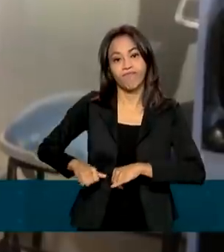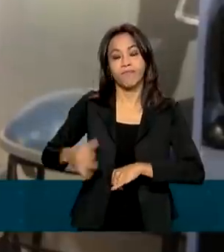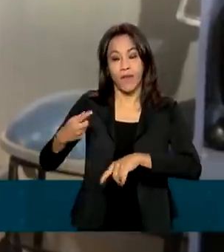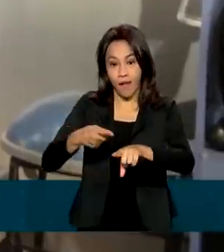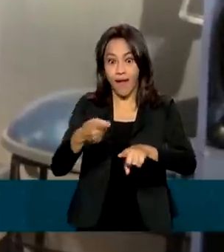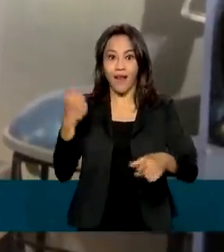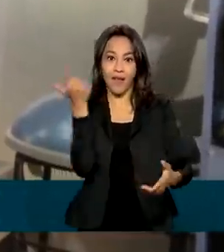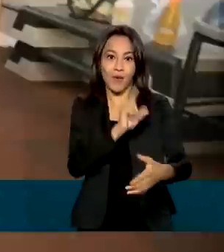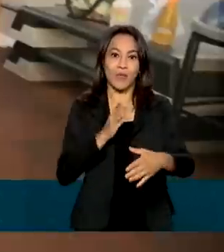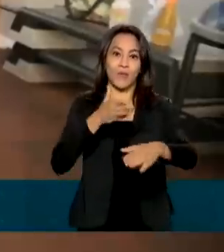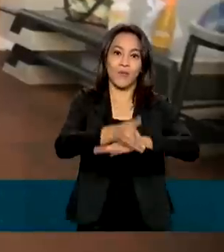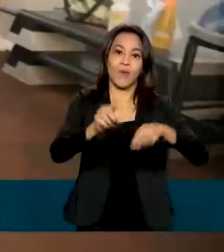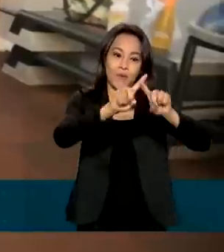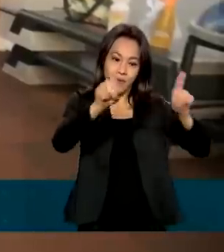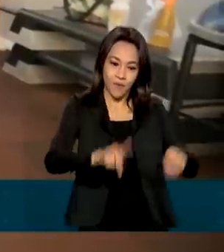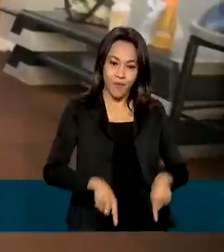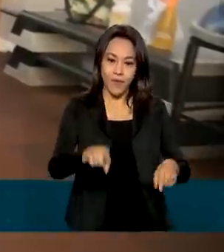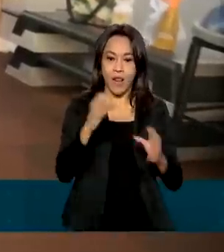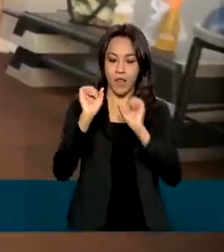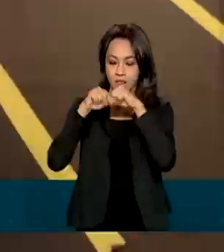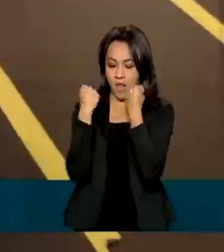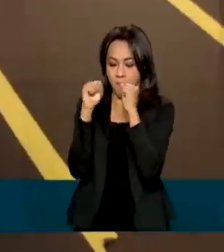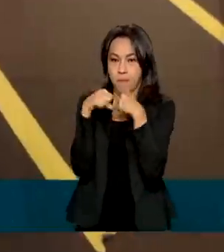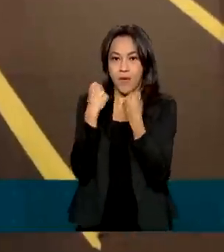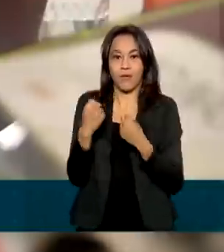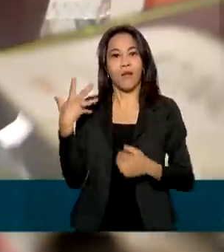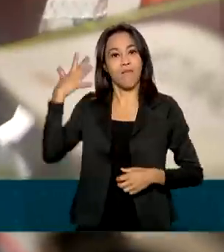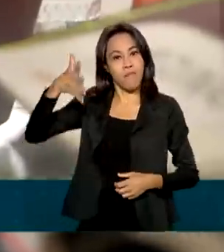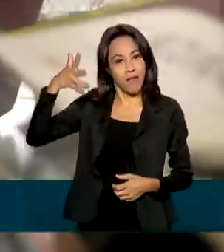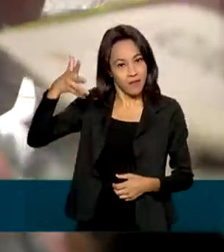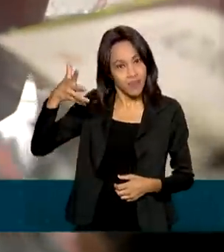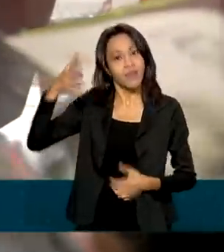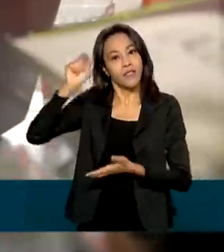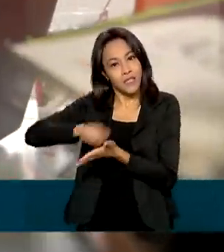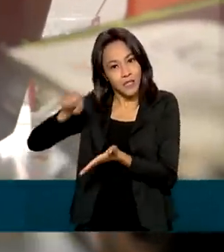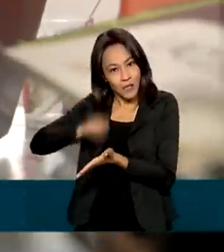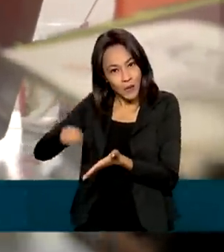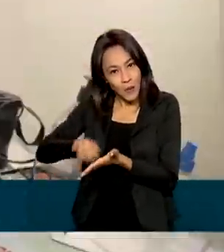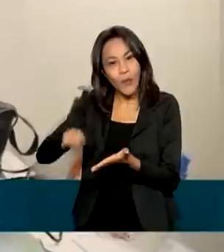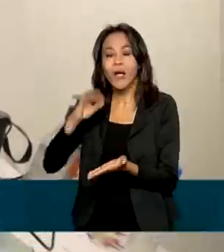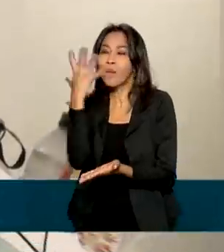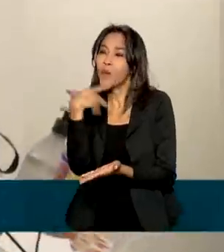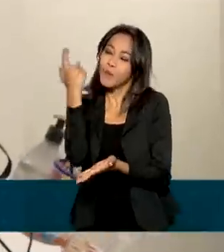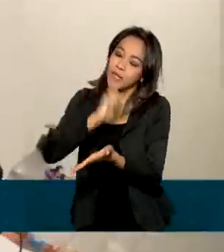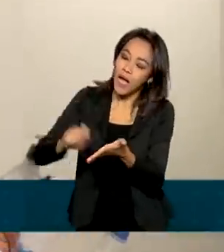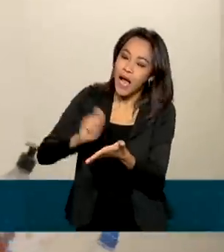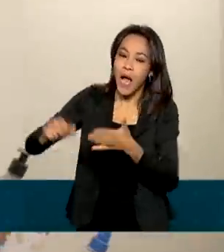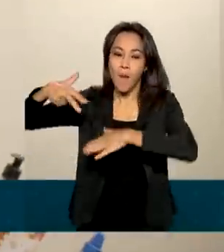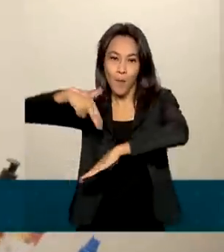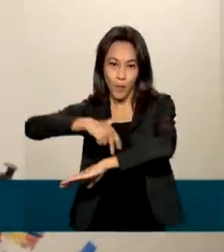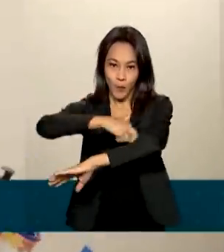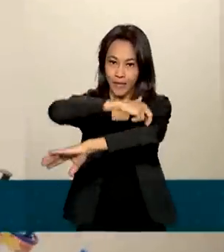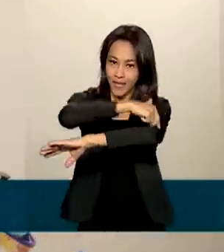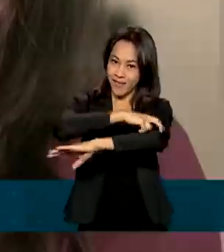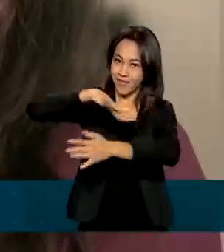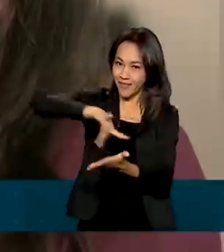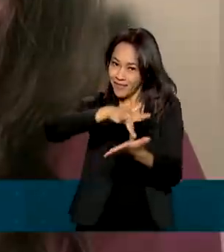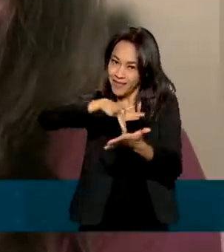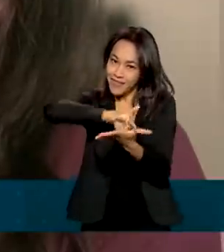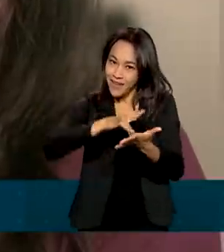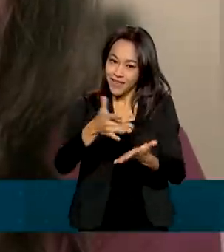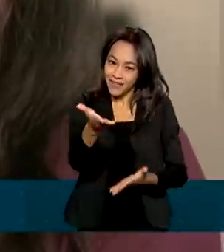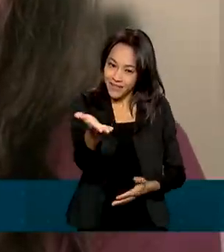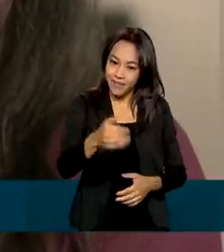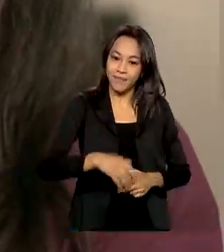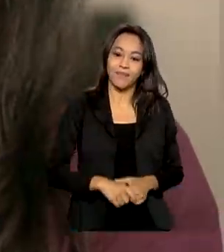servidora pública federal, terapeuta integrativa, palestrante, escritora, compositora, modelo inclusiva e dançarina. Eu